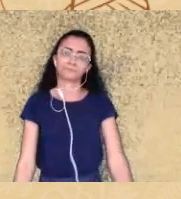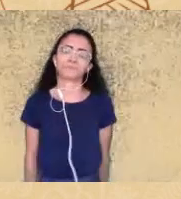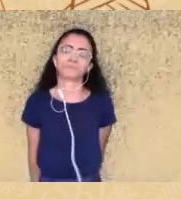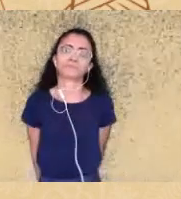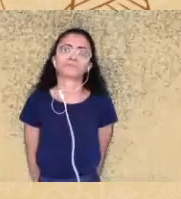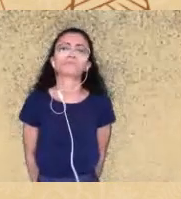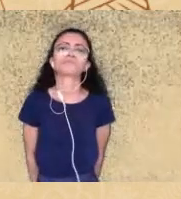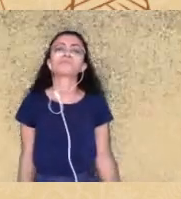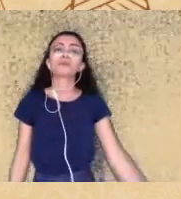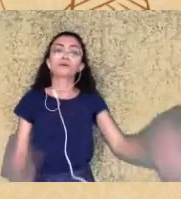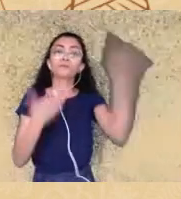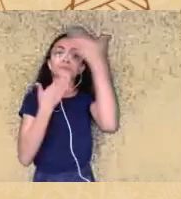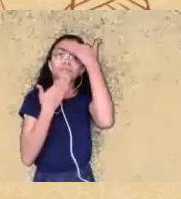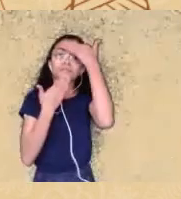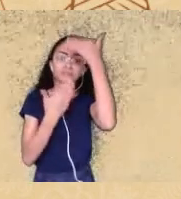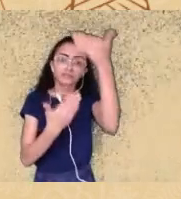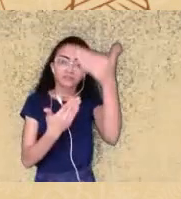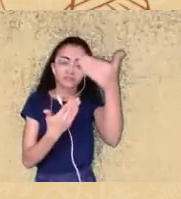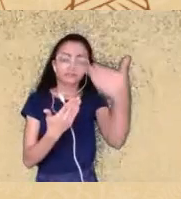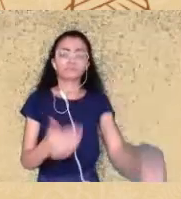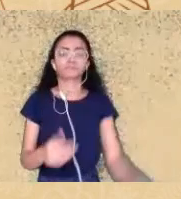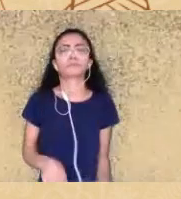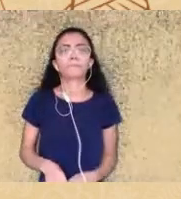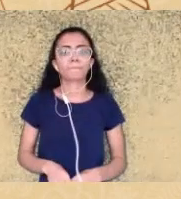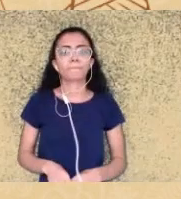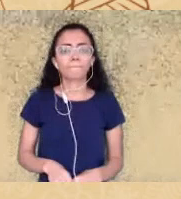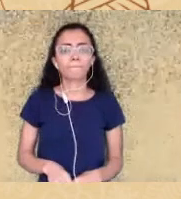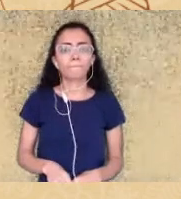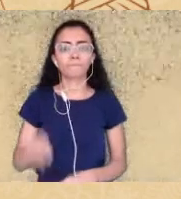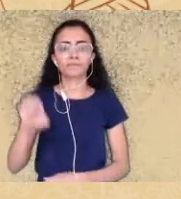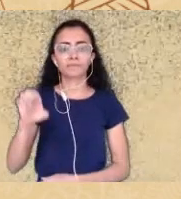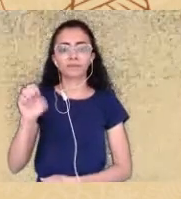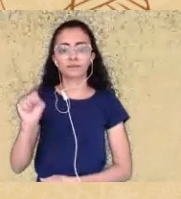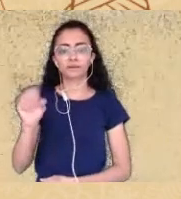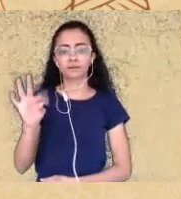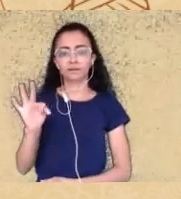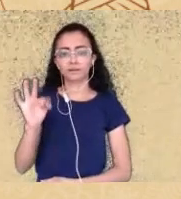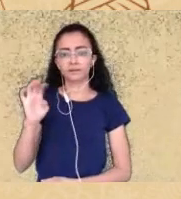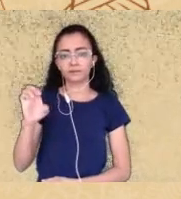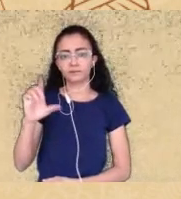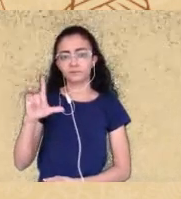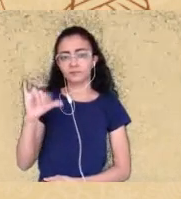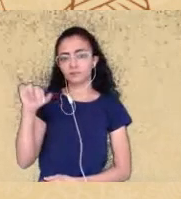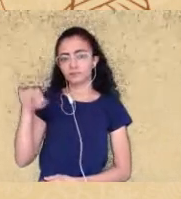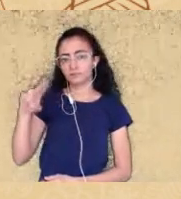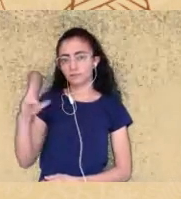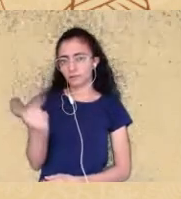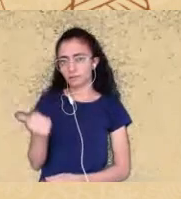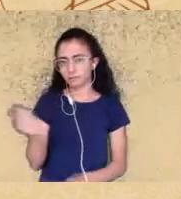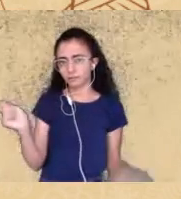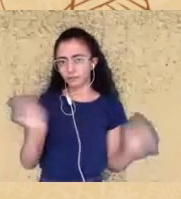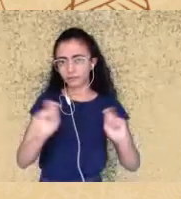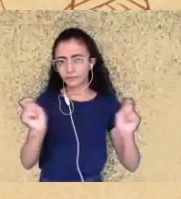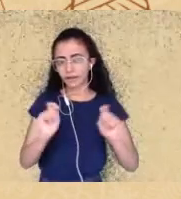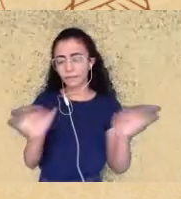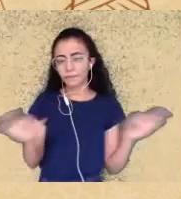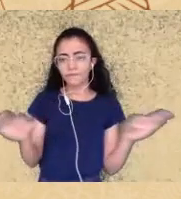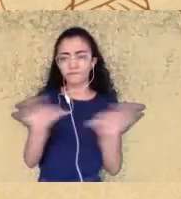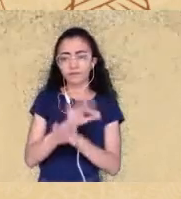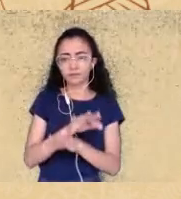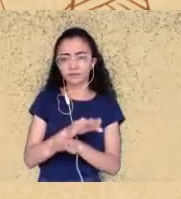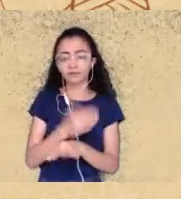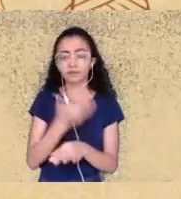Jesus Geni a gente não combinou mas você acha que é possível a gente encerrar ouvindo você